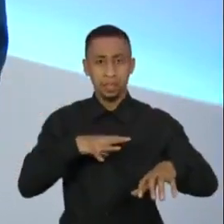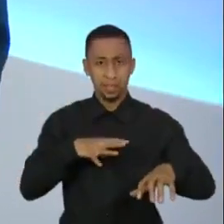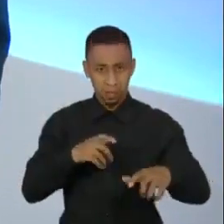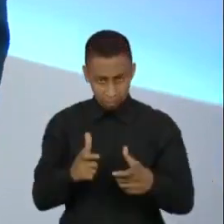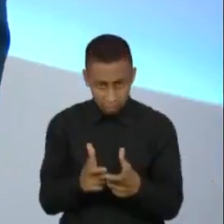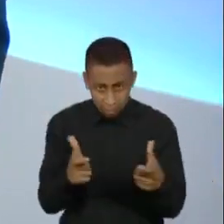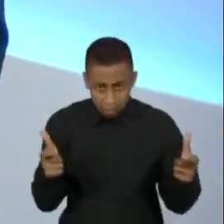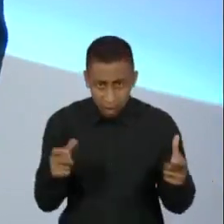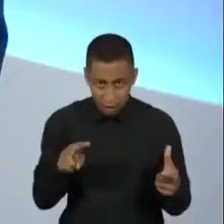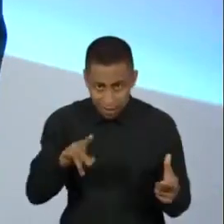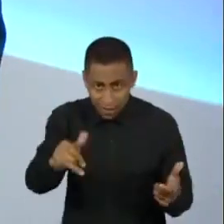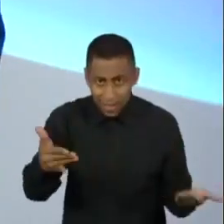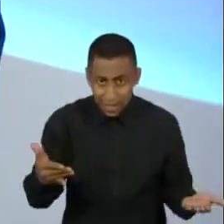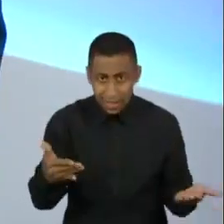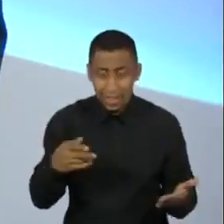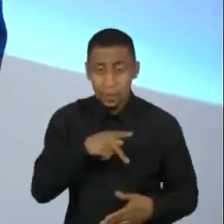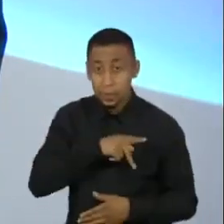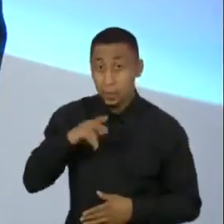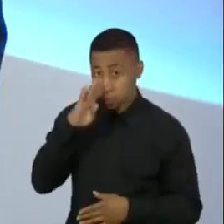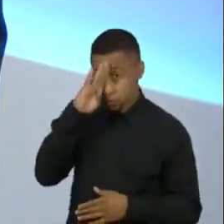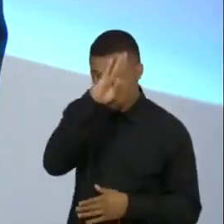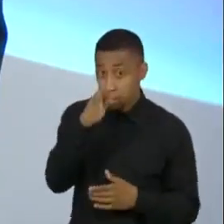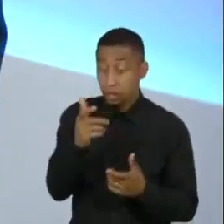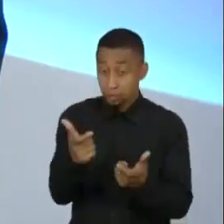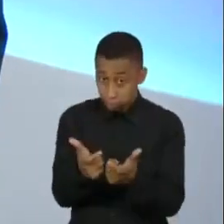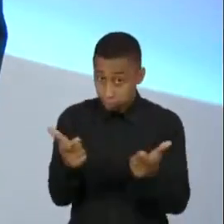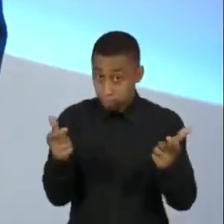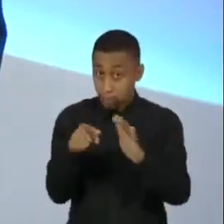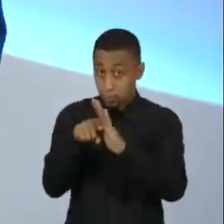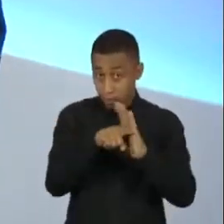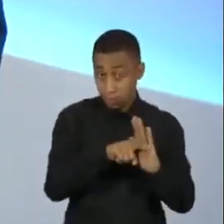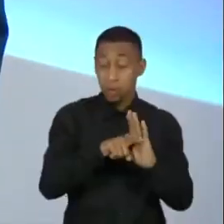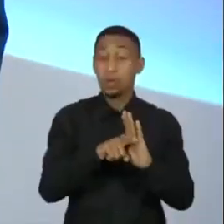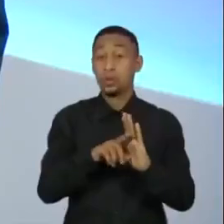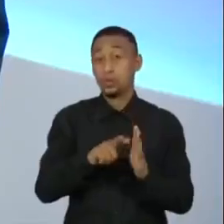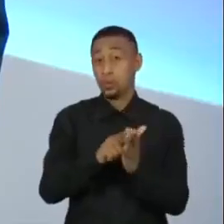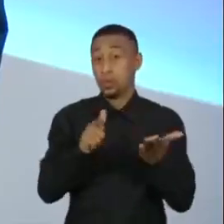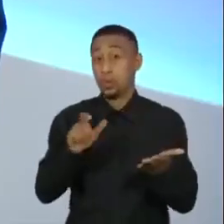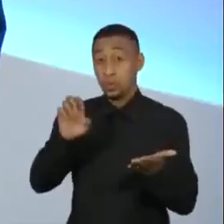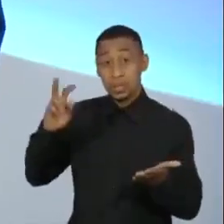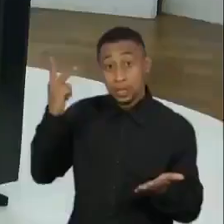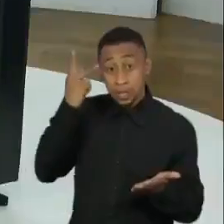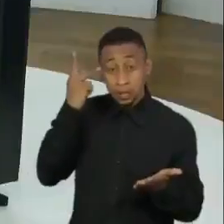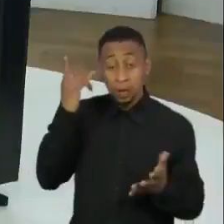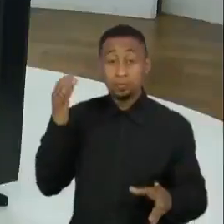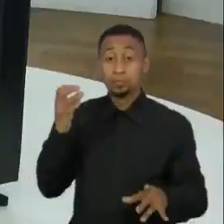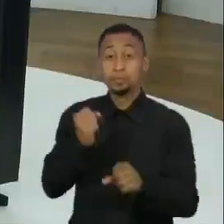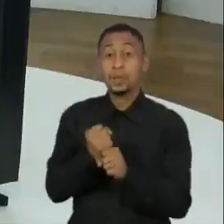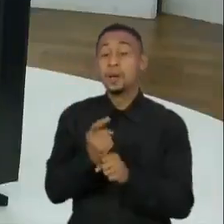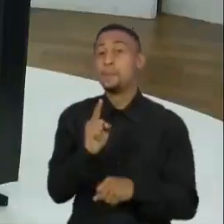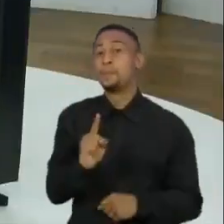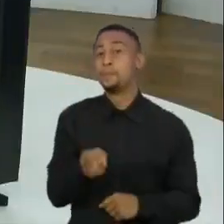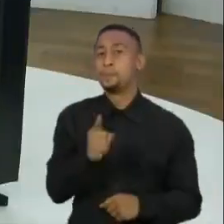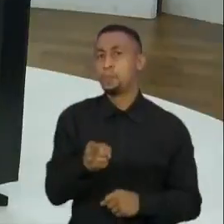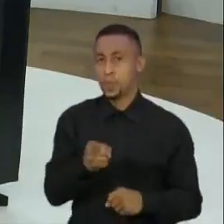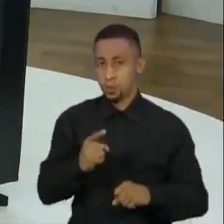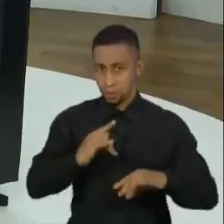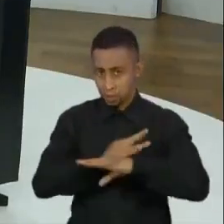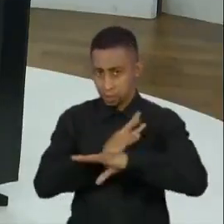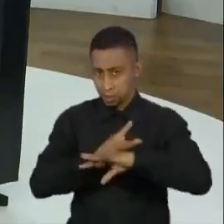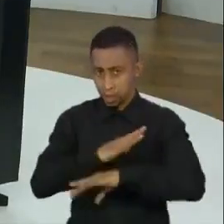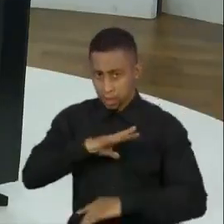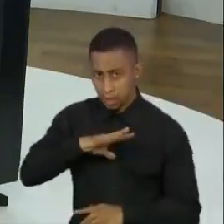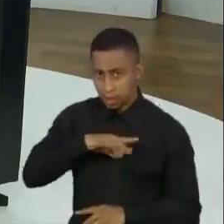Bolsonaro, um aumento, pelo menos de acordo com a reportagem do jornal Estado de São Paulo, de mil cidades. Uma